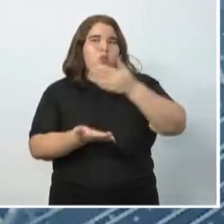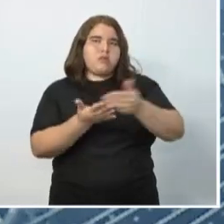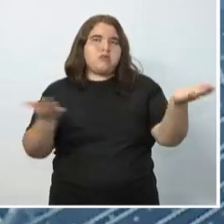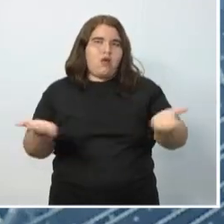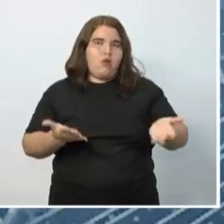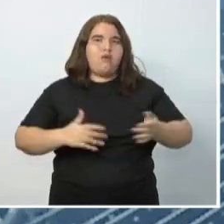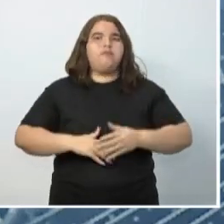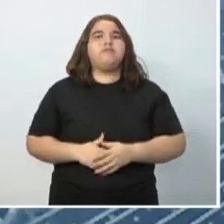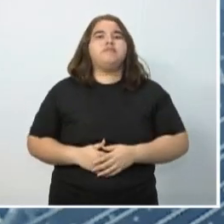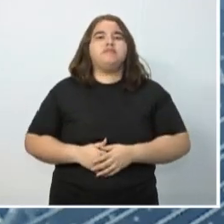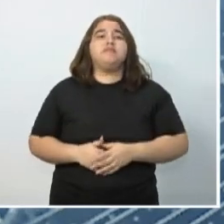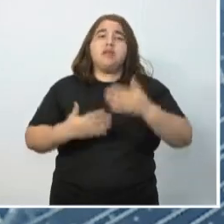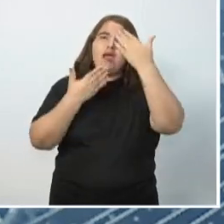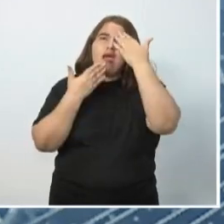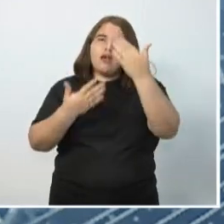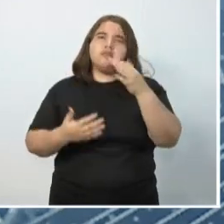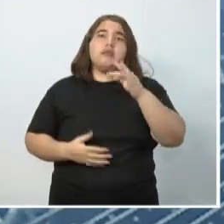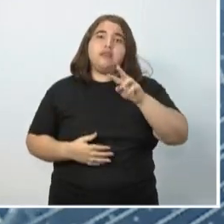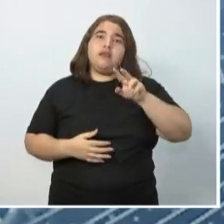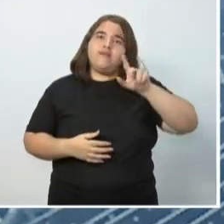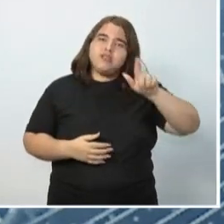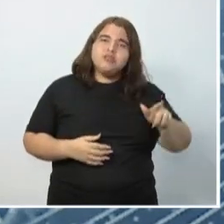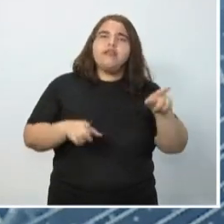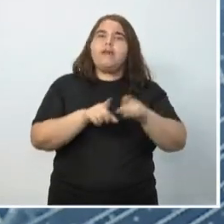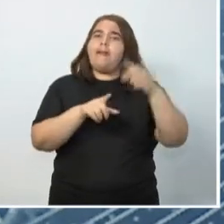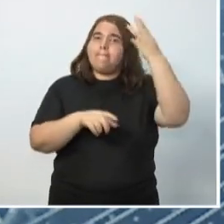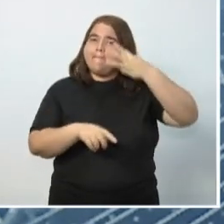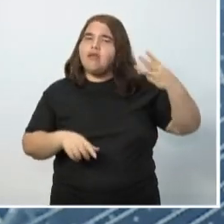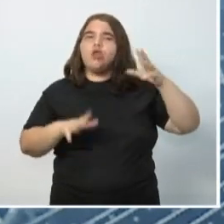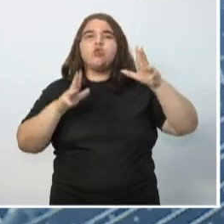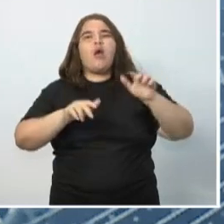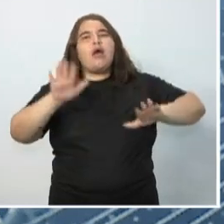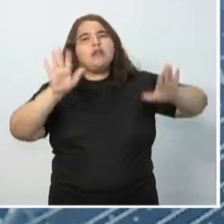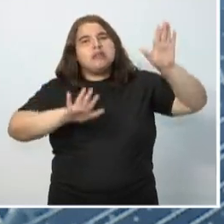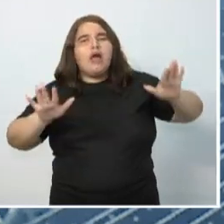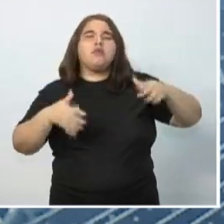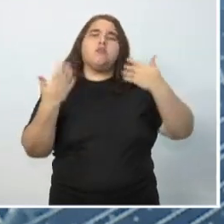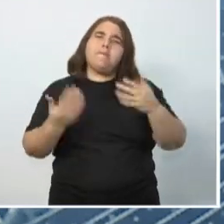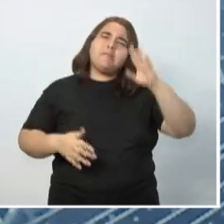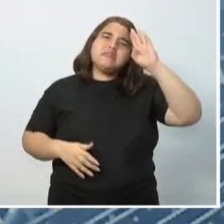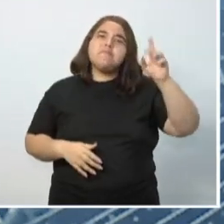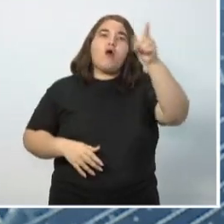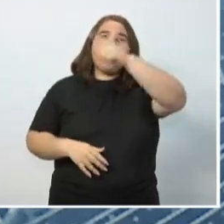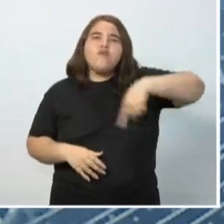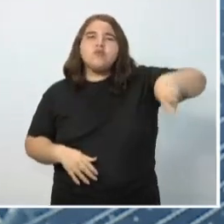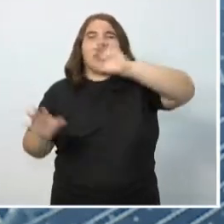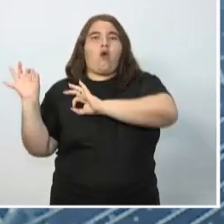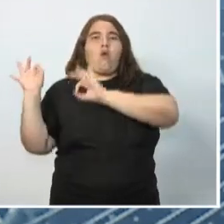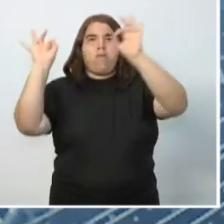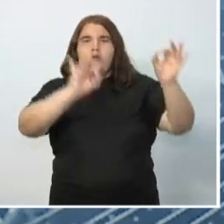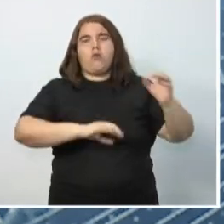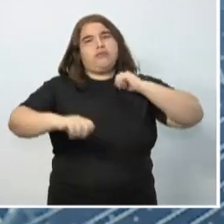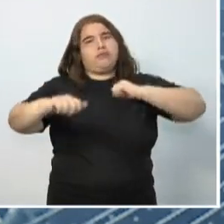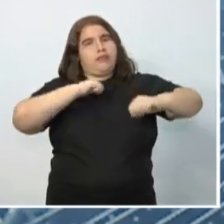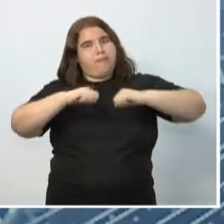Eu quero agradecer a TV Guararapes, a você, Meire, a todos os candidatos aqui presentes, especialmente a você que nos acompanhou durante este